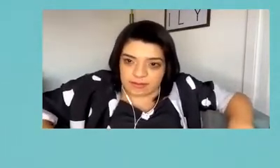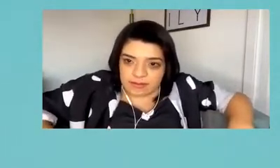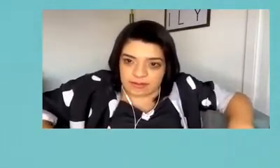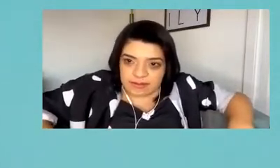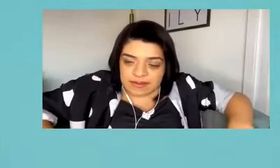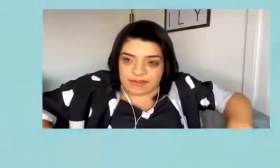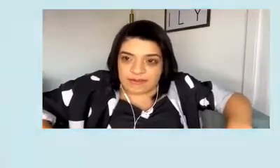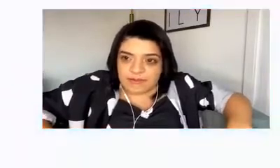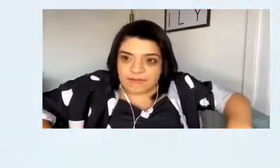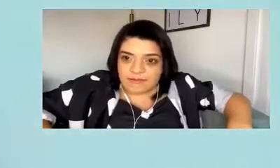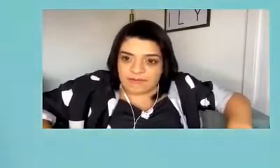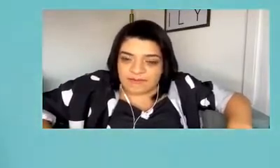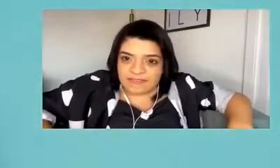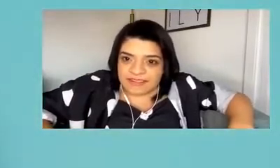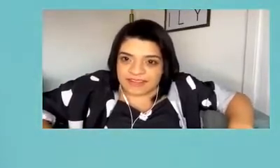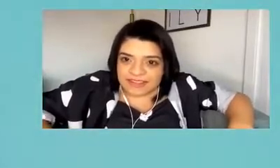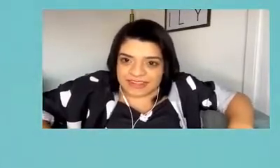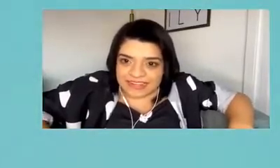humor.